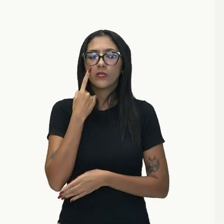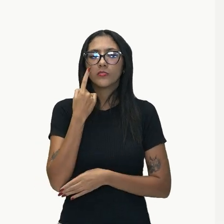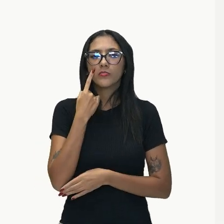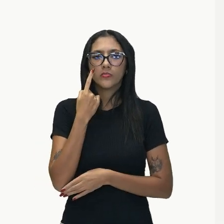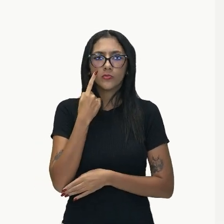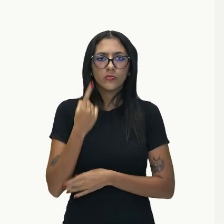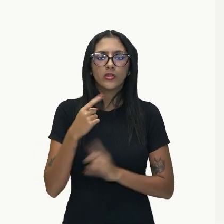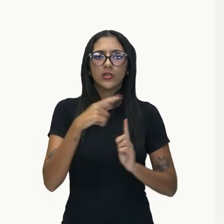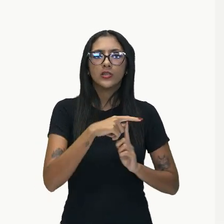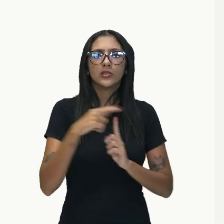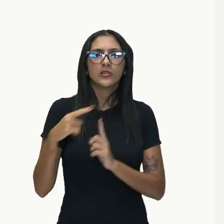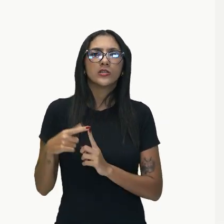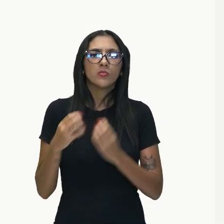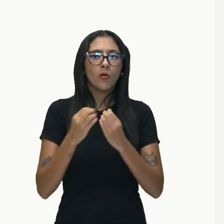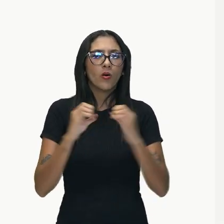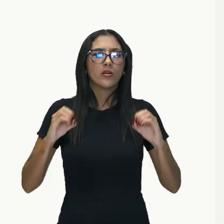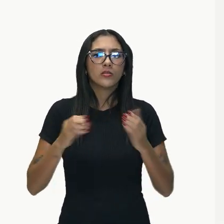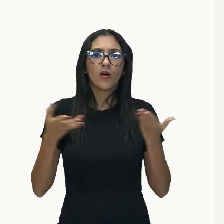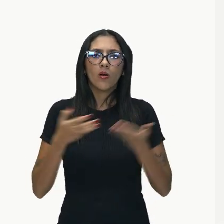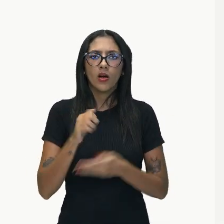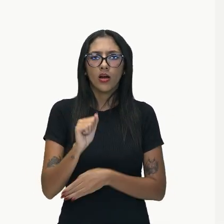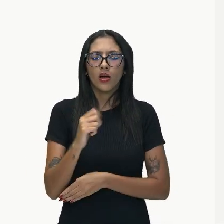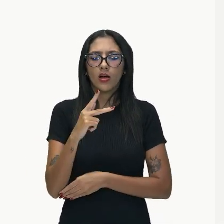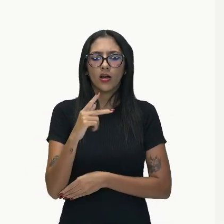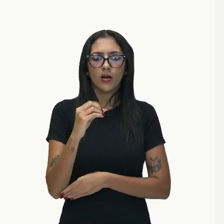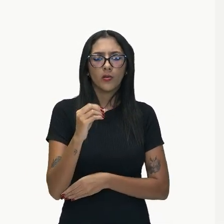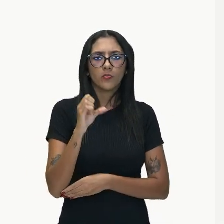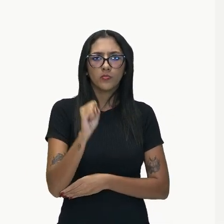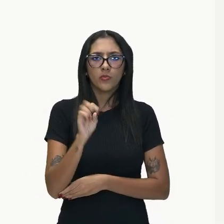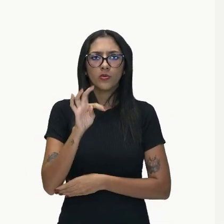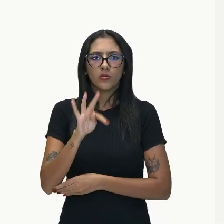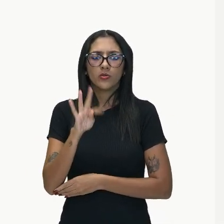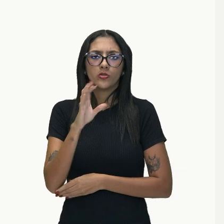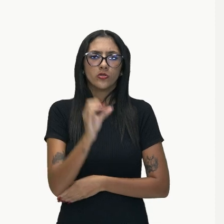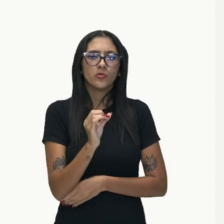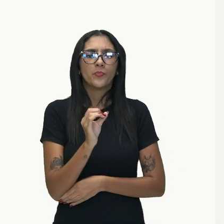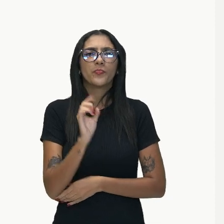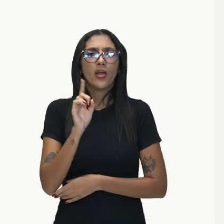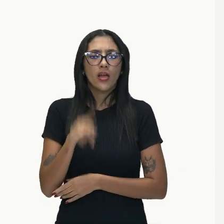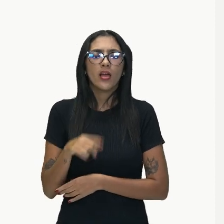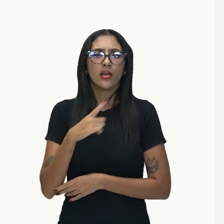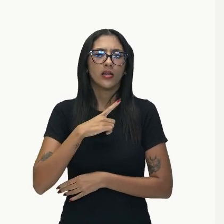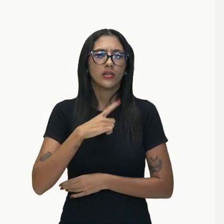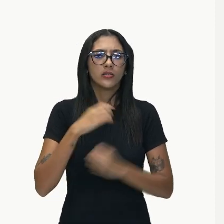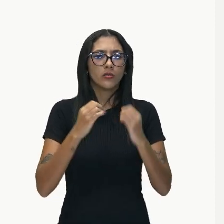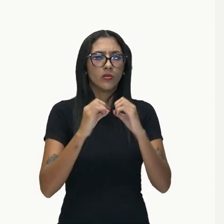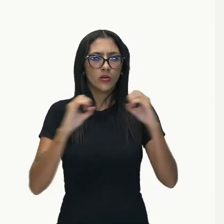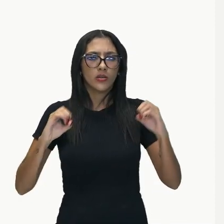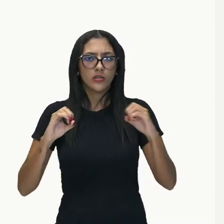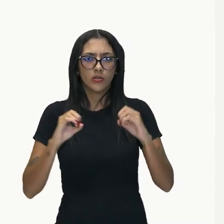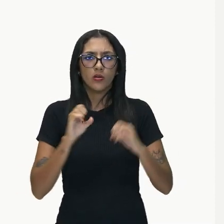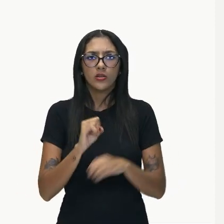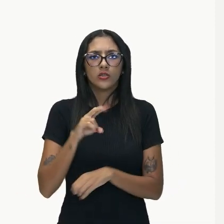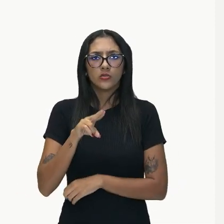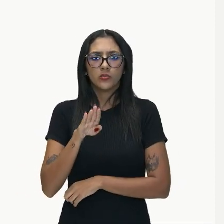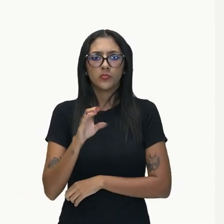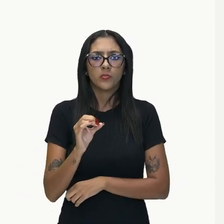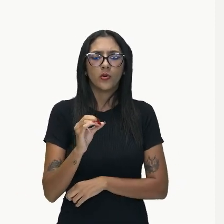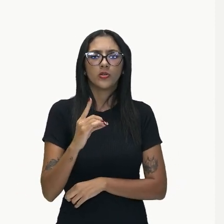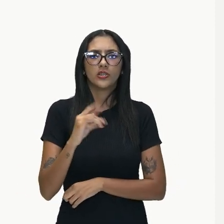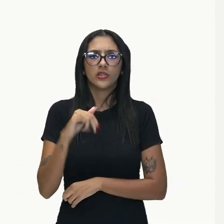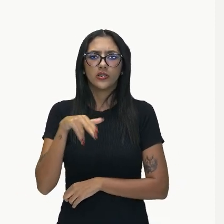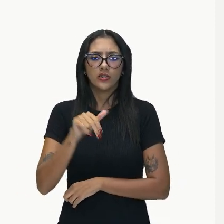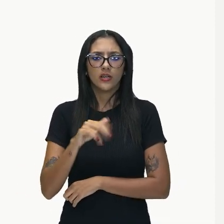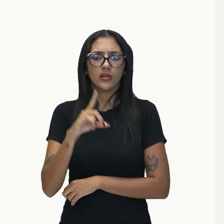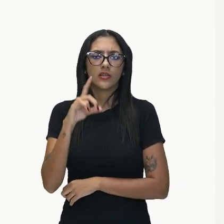estabelecem a função de aposto. Então, observem que essa oração aí é a oração subordinada, que exerce a função de